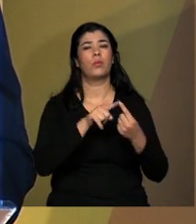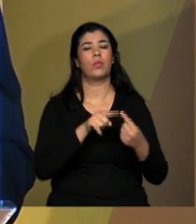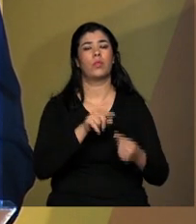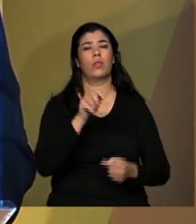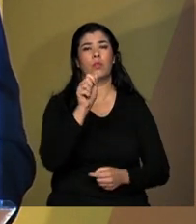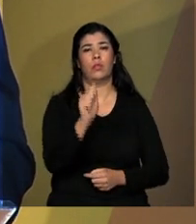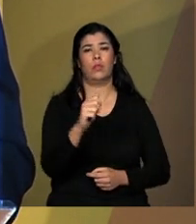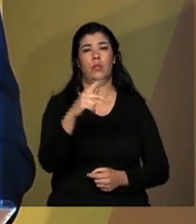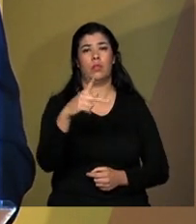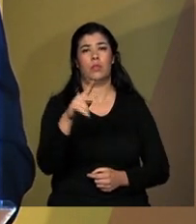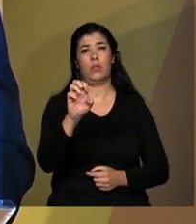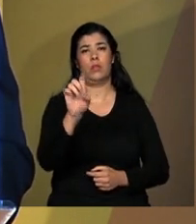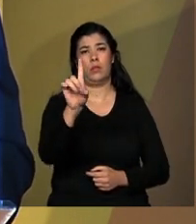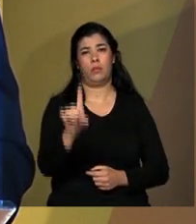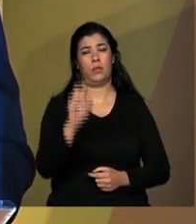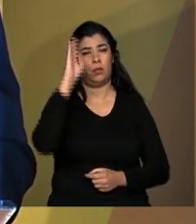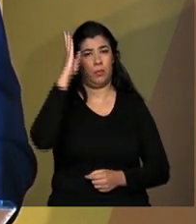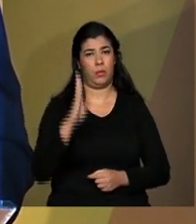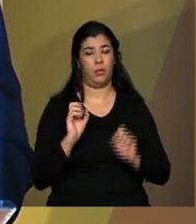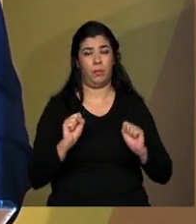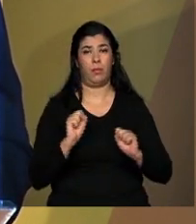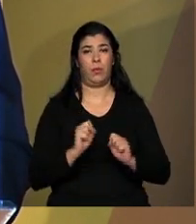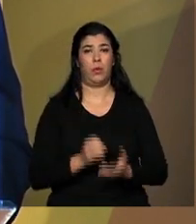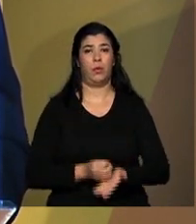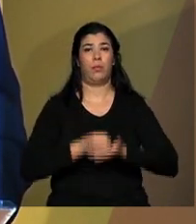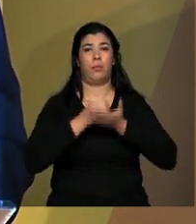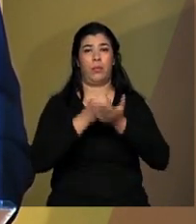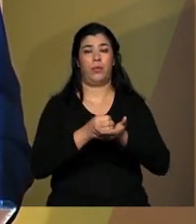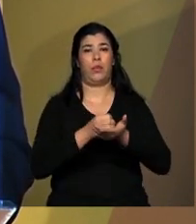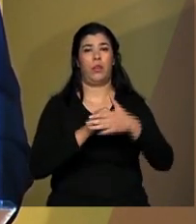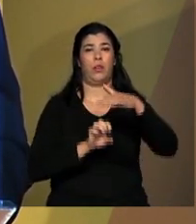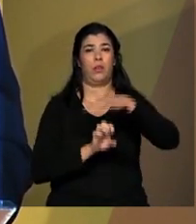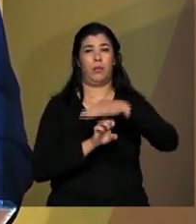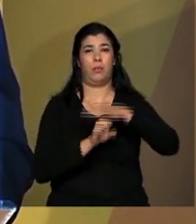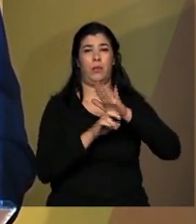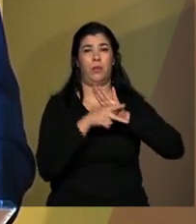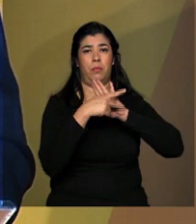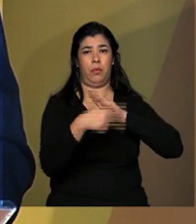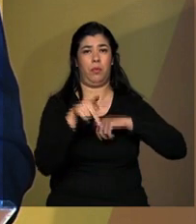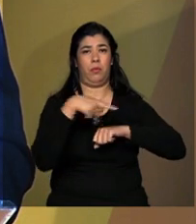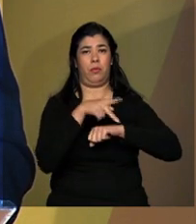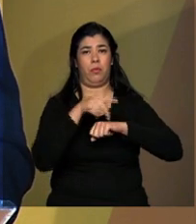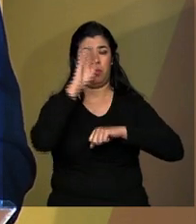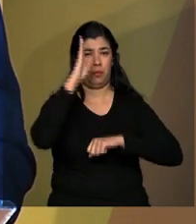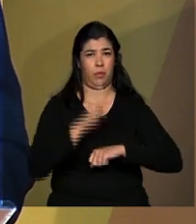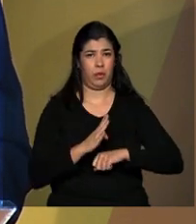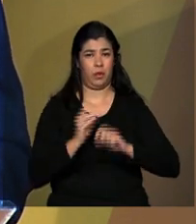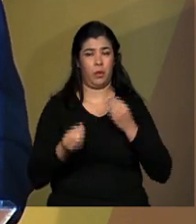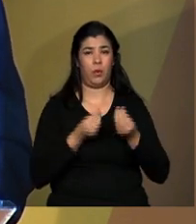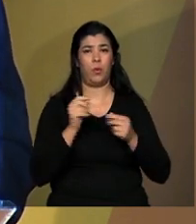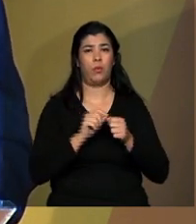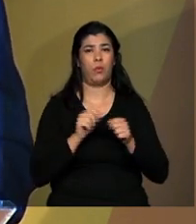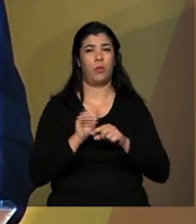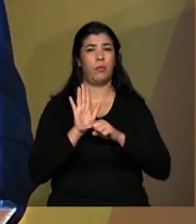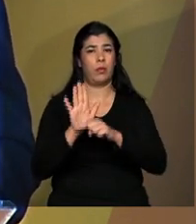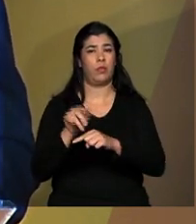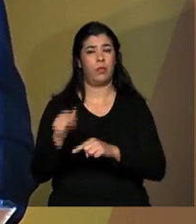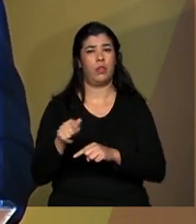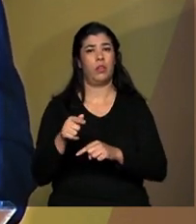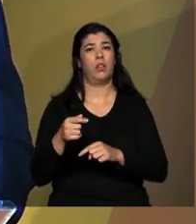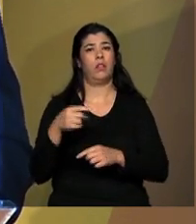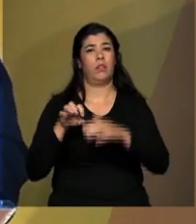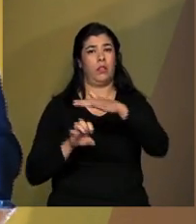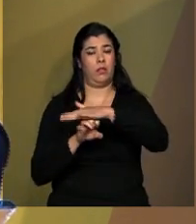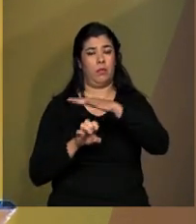empresas brasileiras que querem atuar aqui nos Estados Unidos. E como podemos ajudar as empresas dos